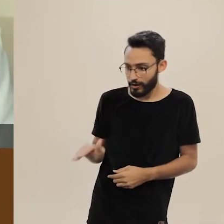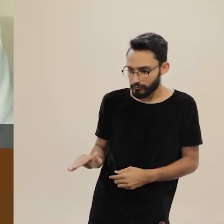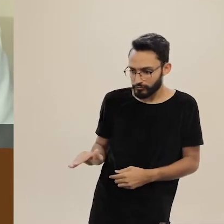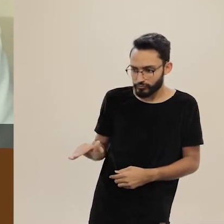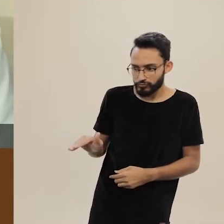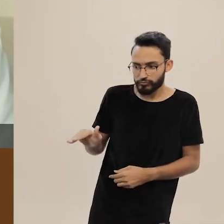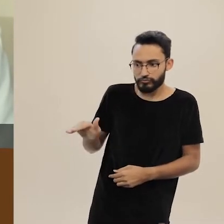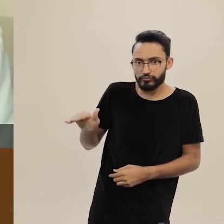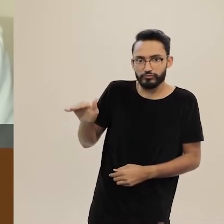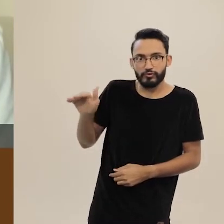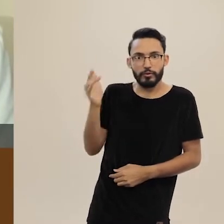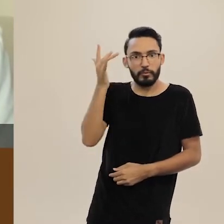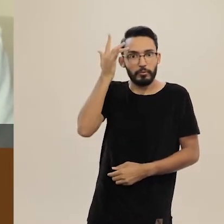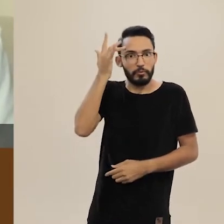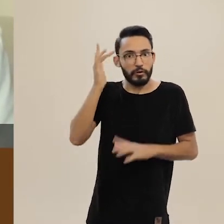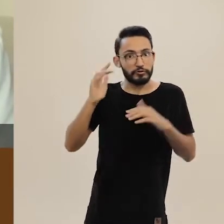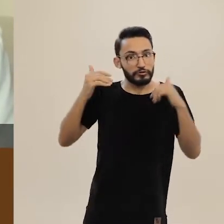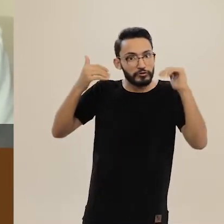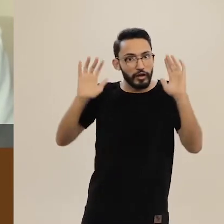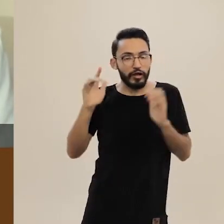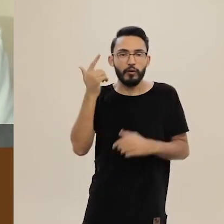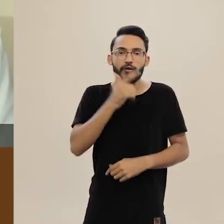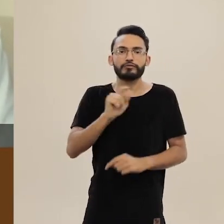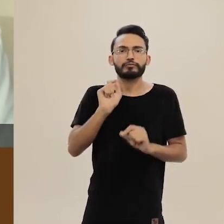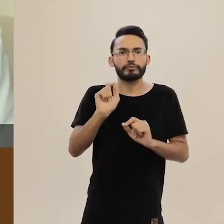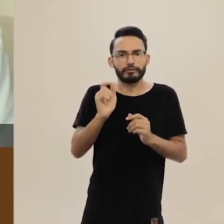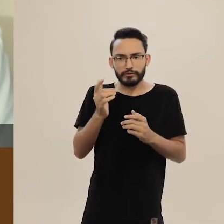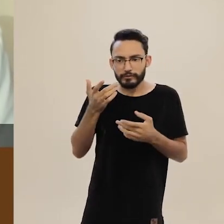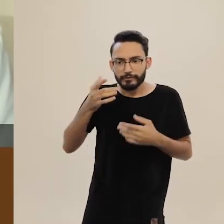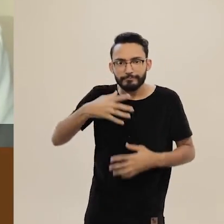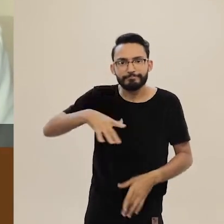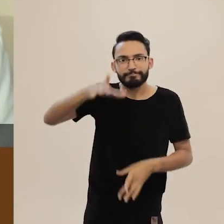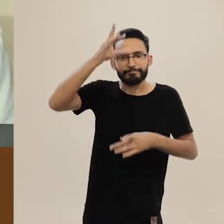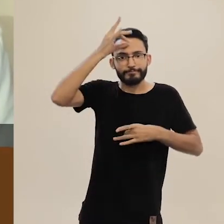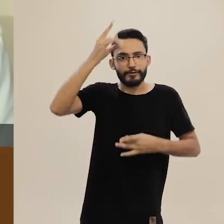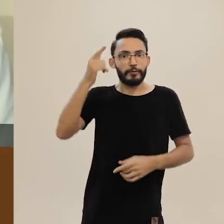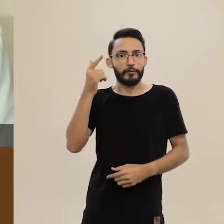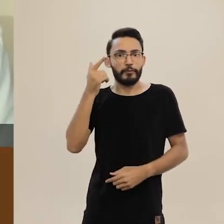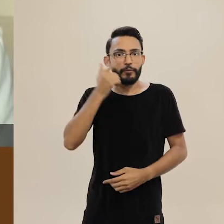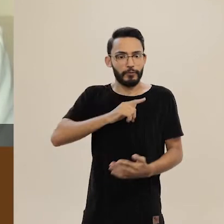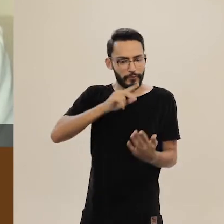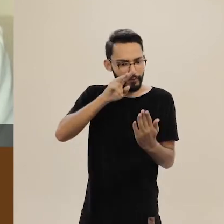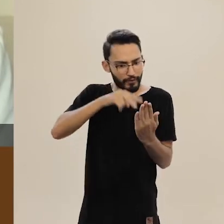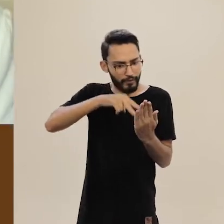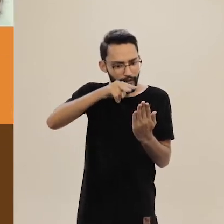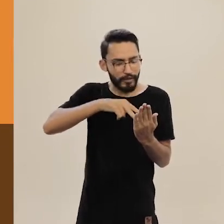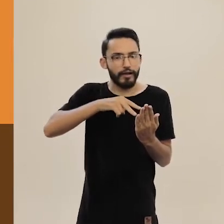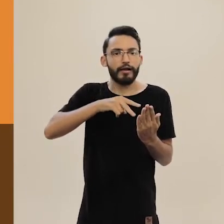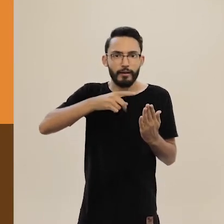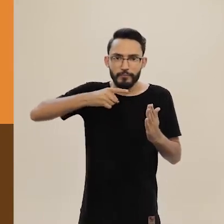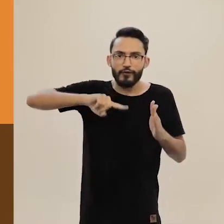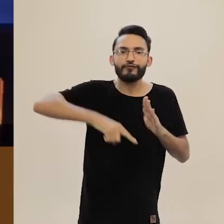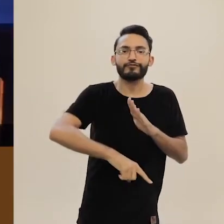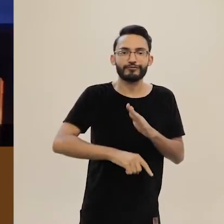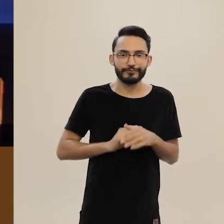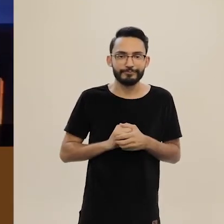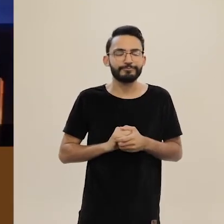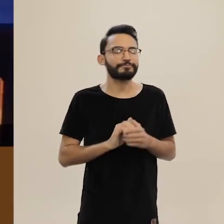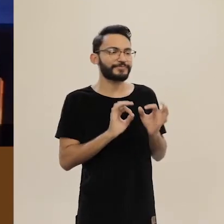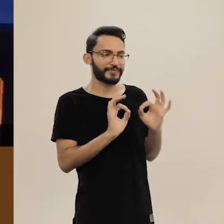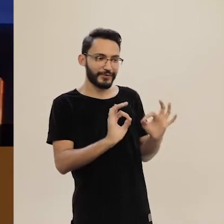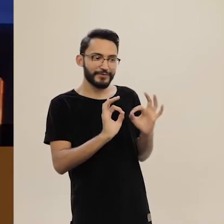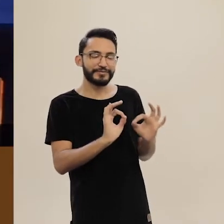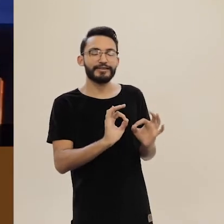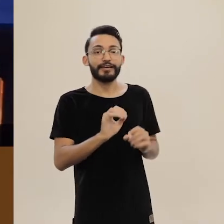um repertório maior, elas podem se relacionar com os personagens e os temas lidos de maneira mais profunda. Com certeza.